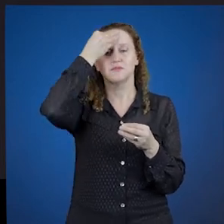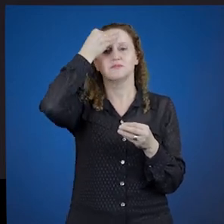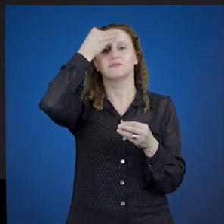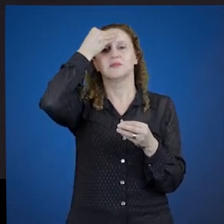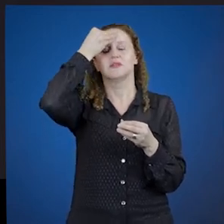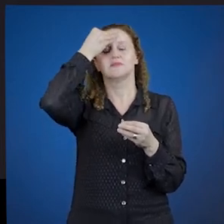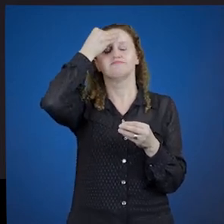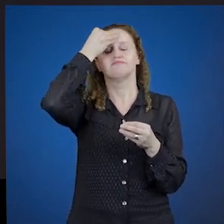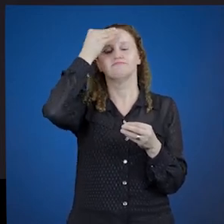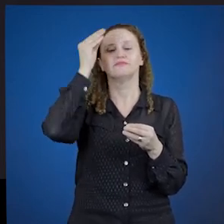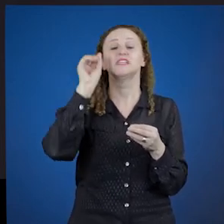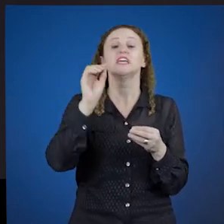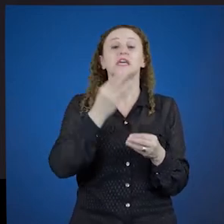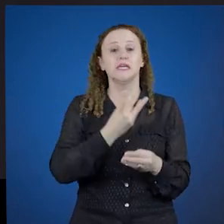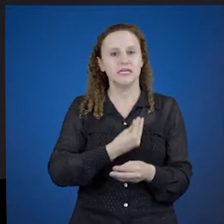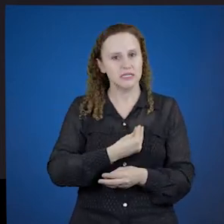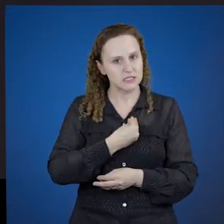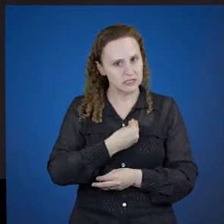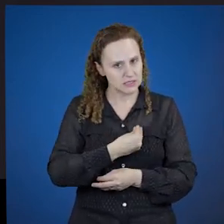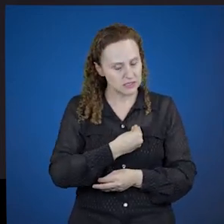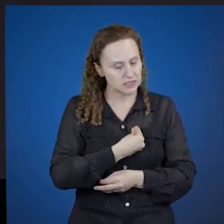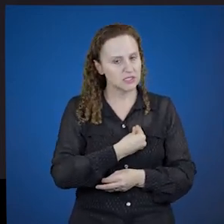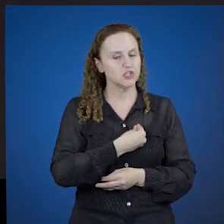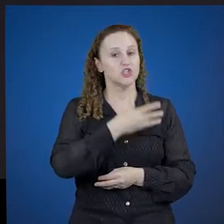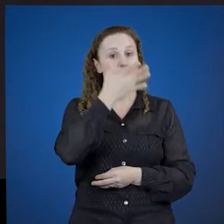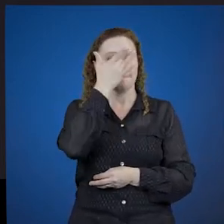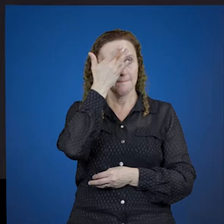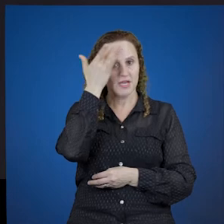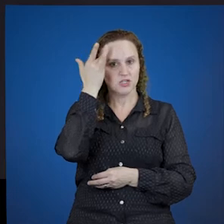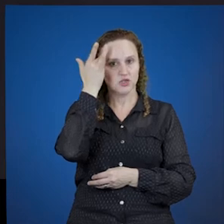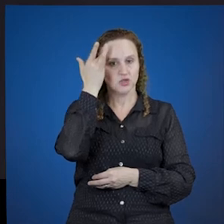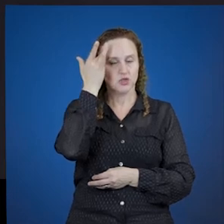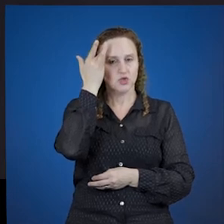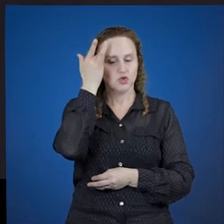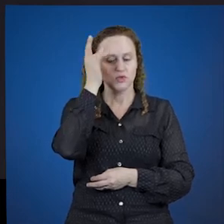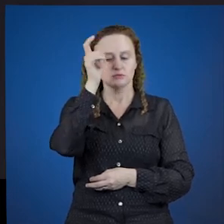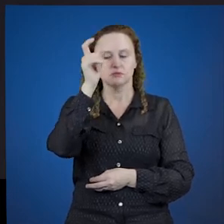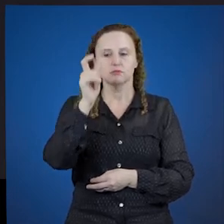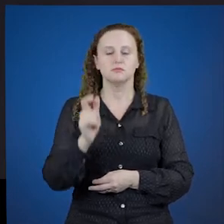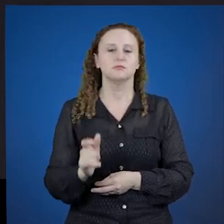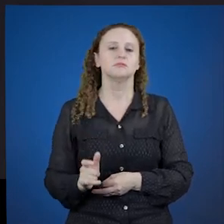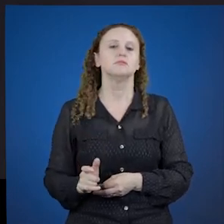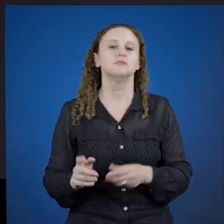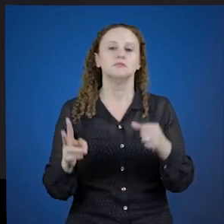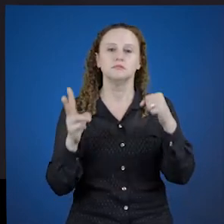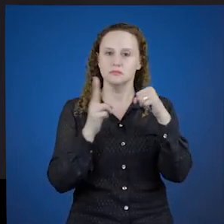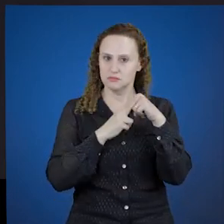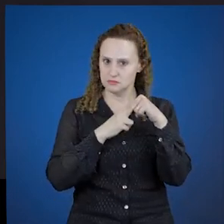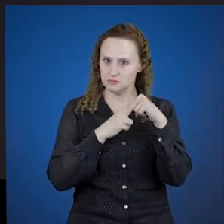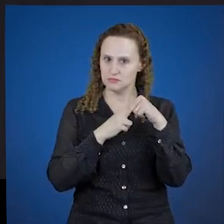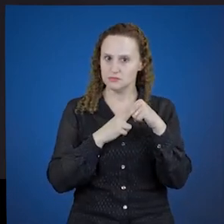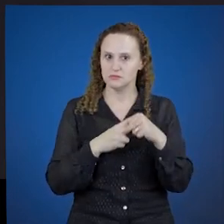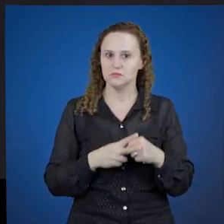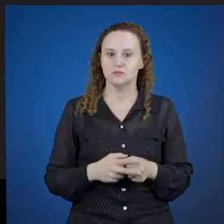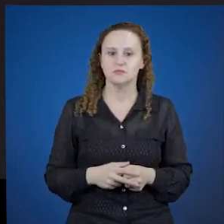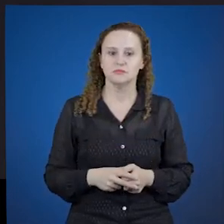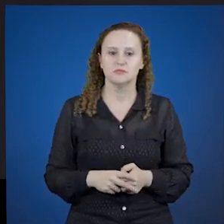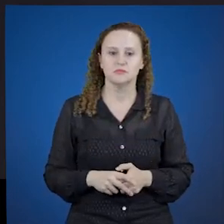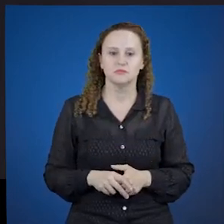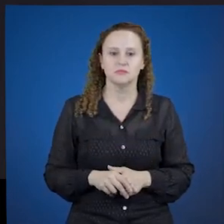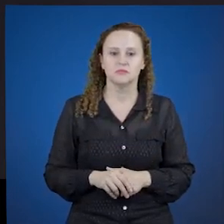mentalize que existem as pessoas do verbo. Também tem três pessoas lá no verbo.